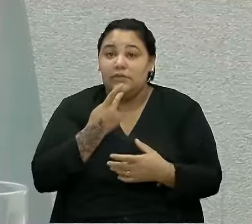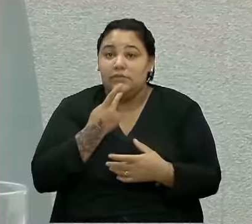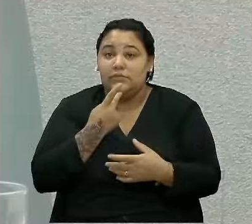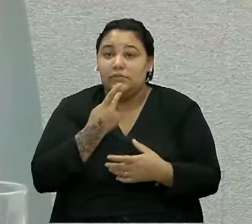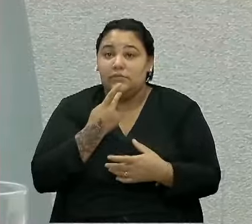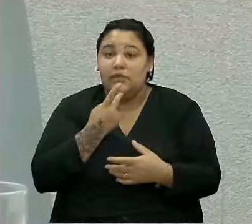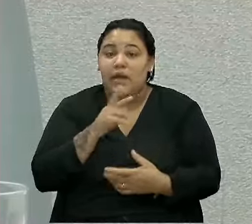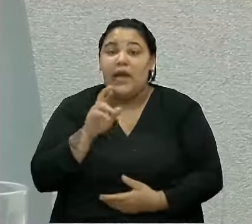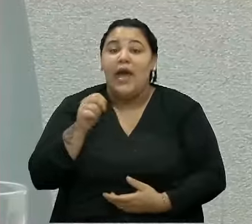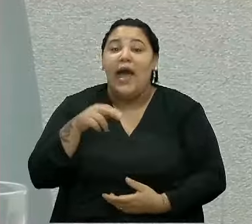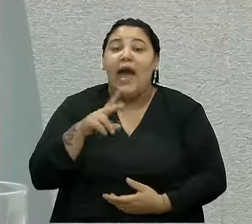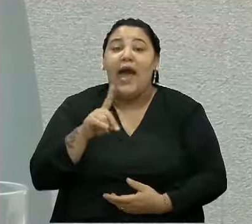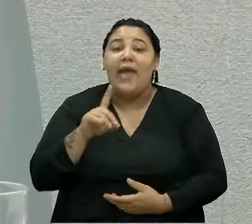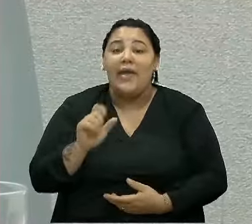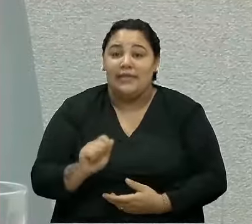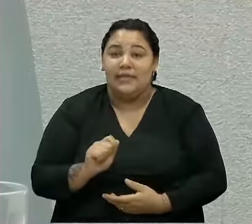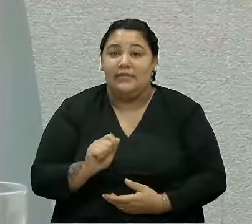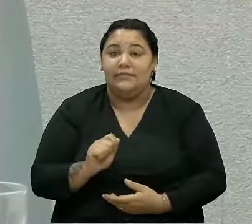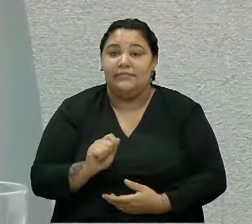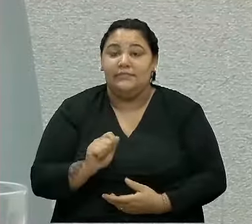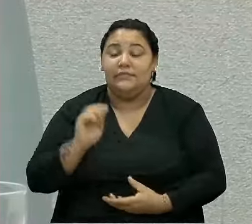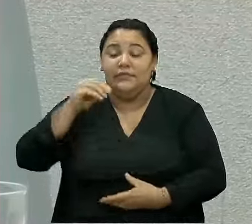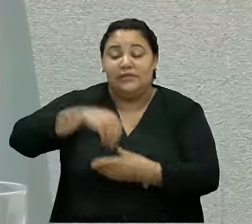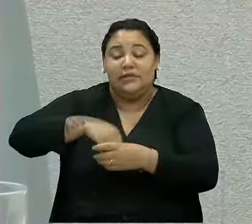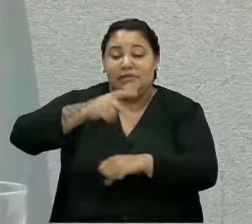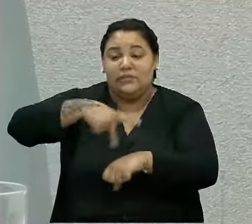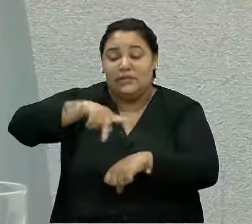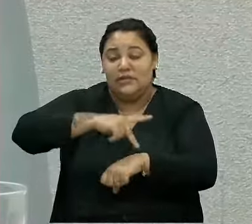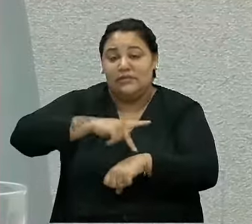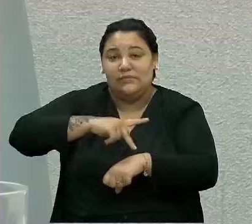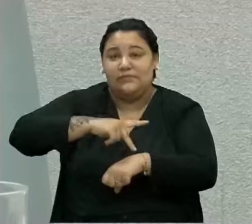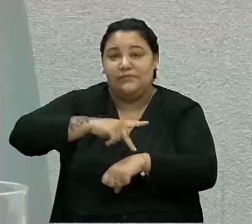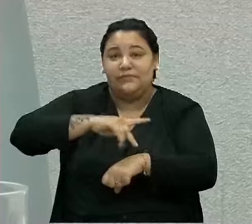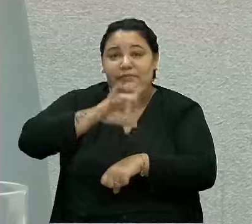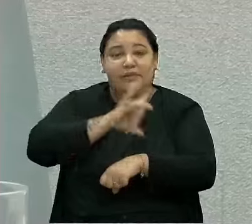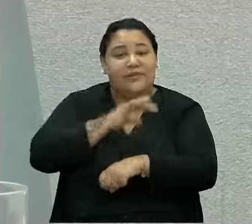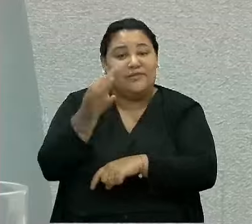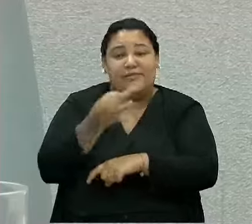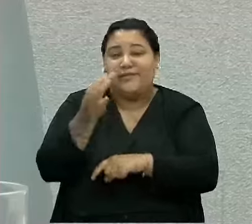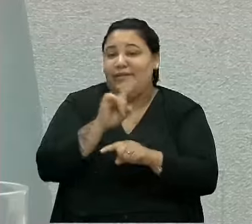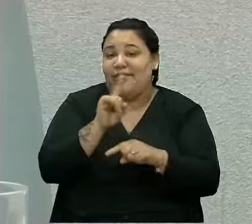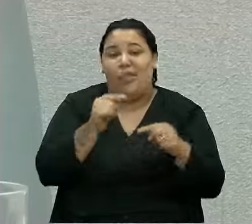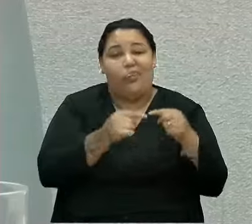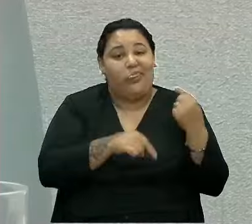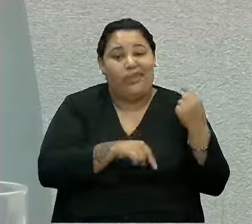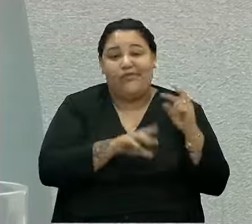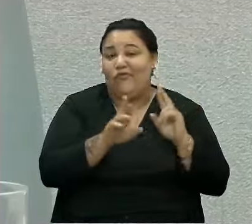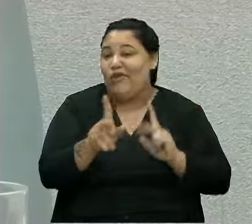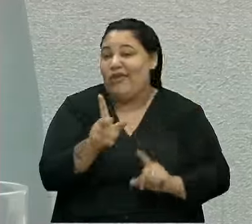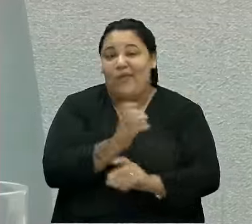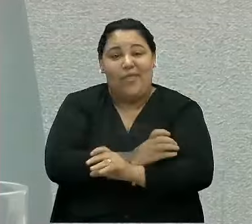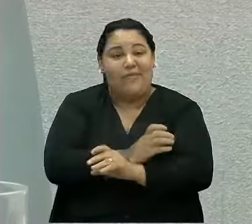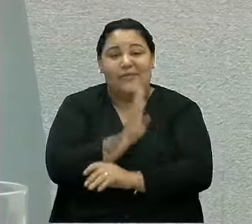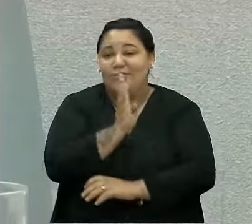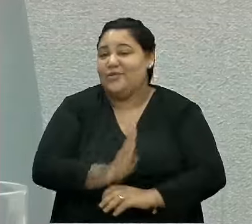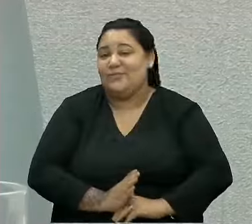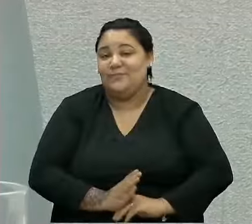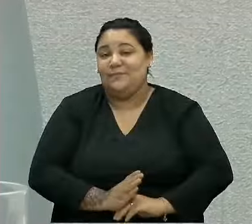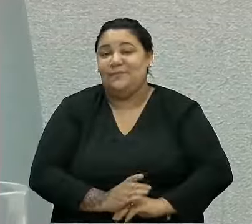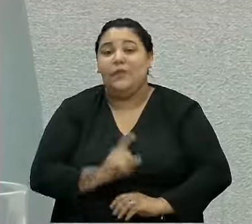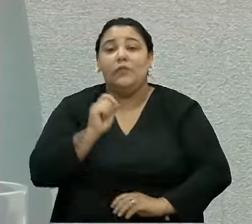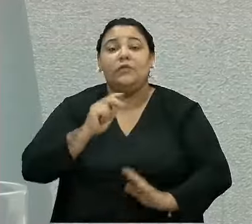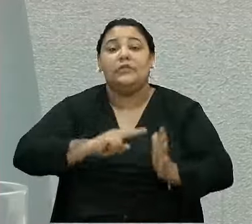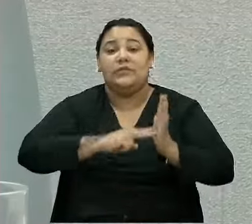nesses países. Com certeza absoluta não tem nada a ver com a renda per capita brasileira. O que isso